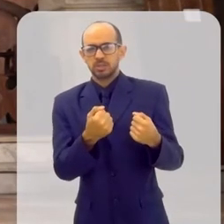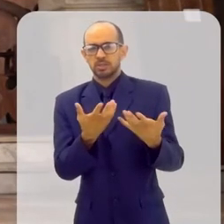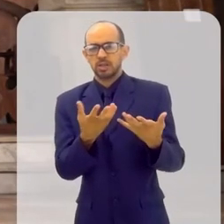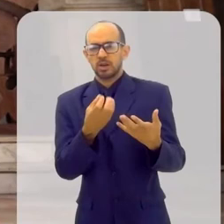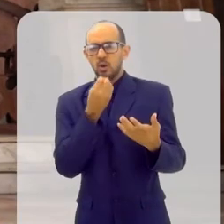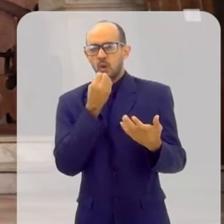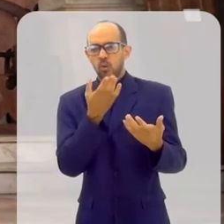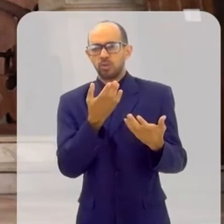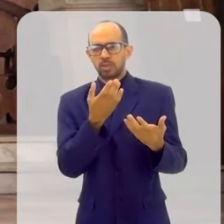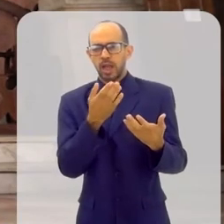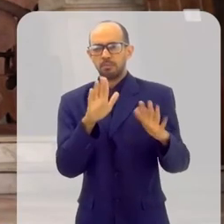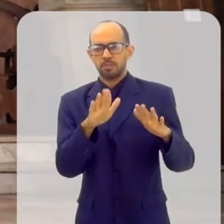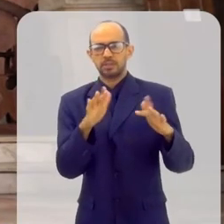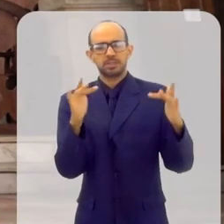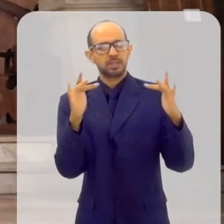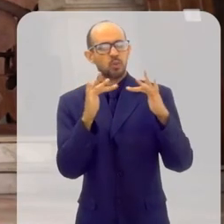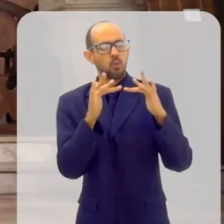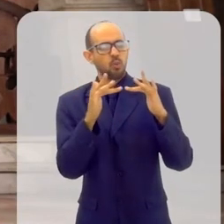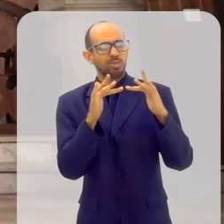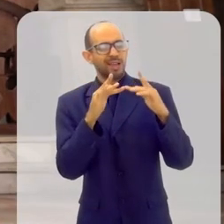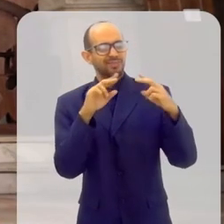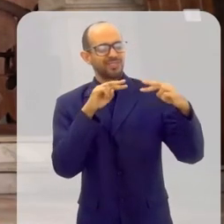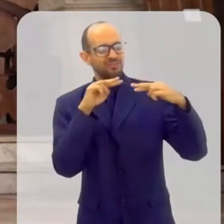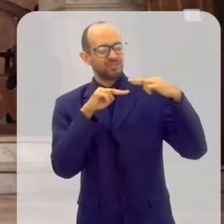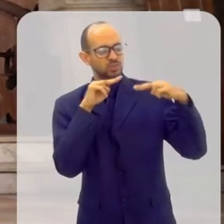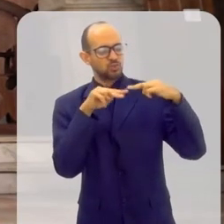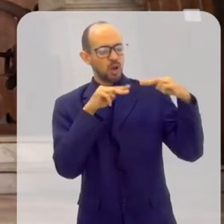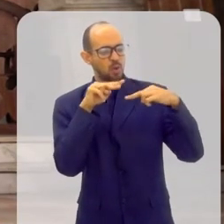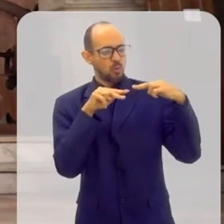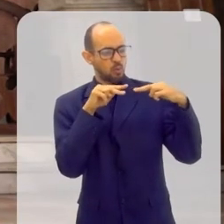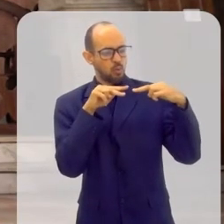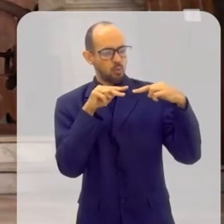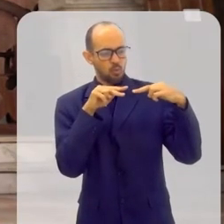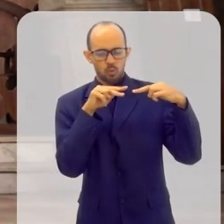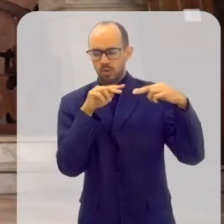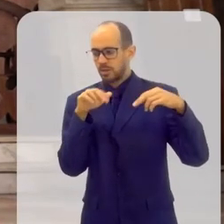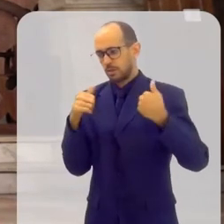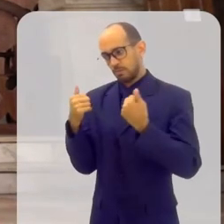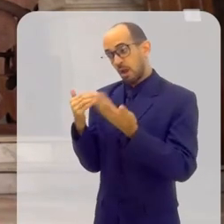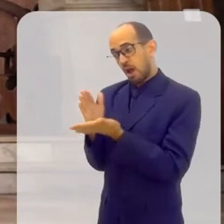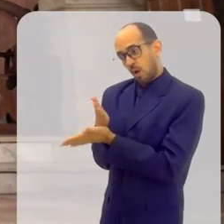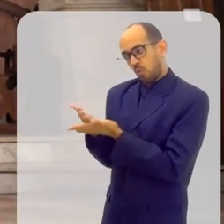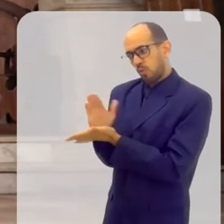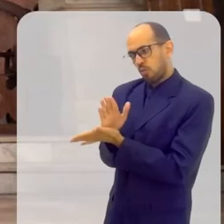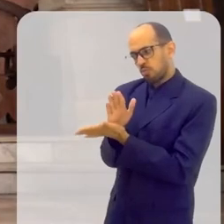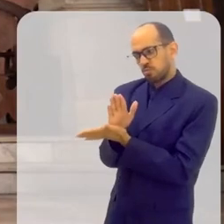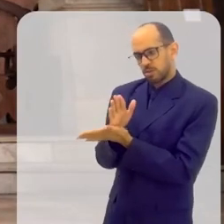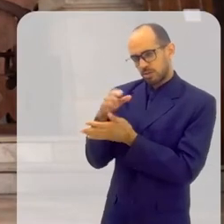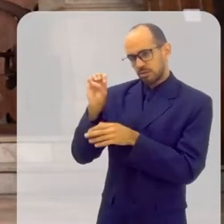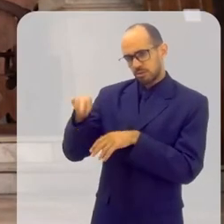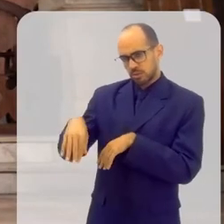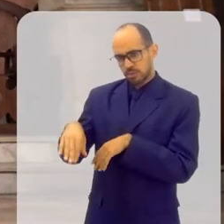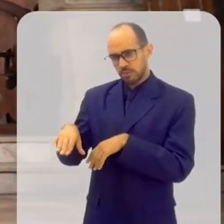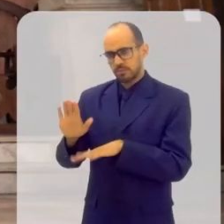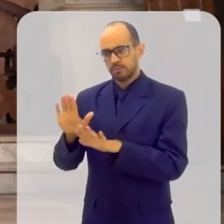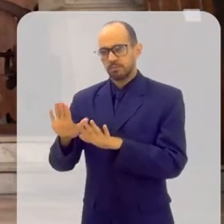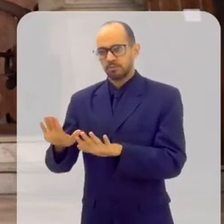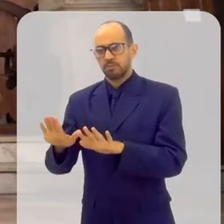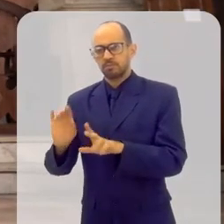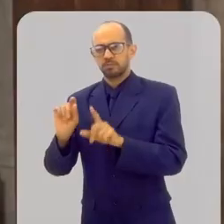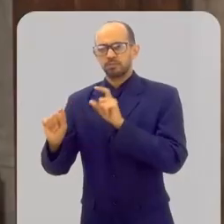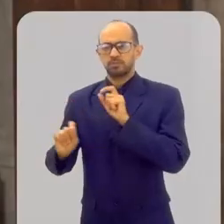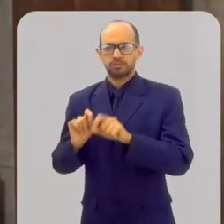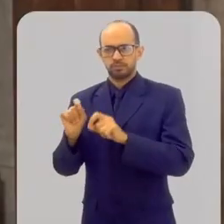confessar tendo um contato visual com o padre. Olha, para algumas pessoas, é sim.